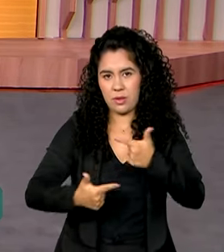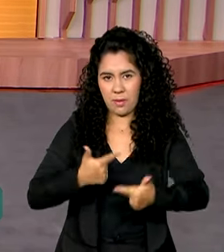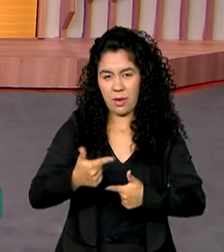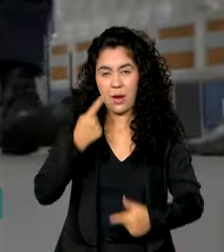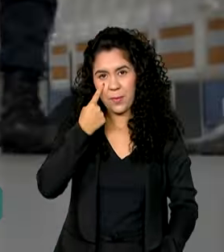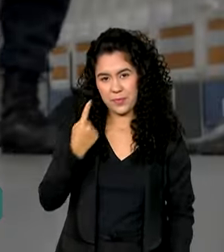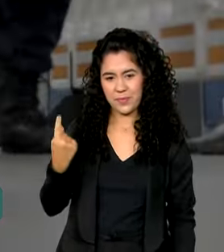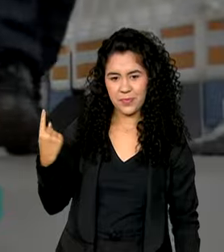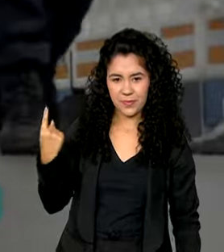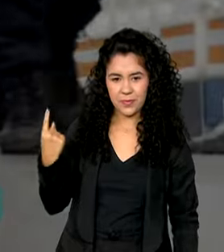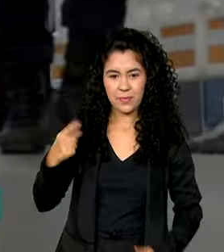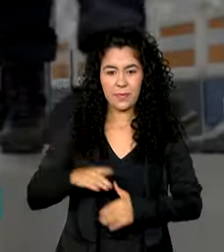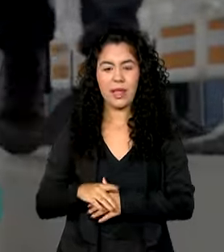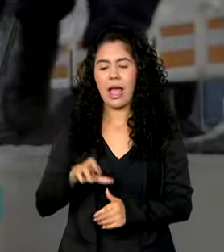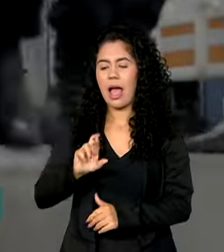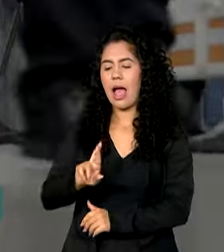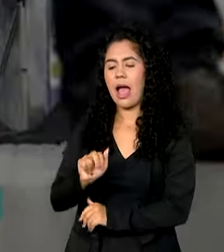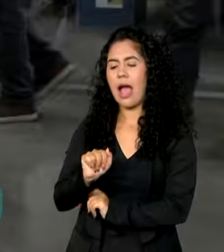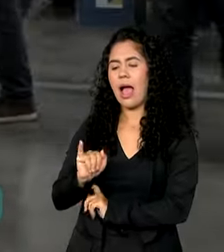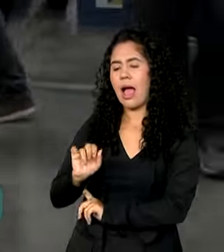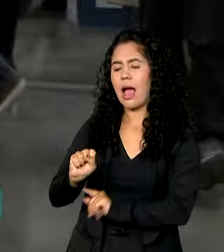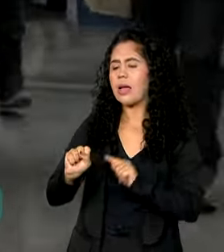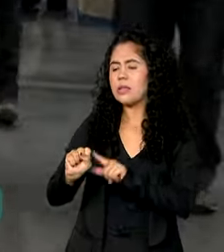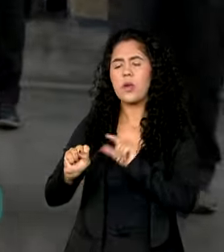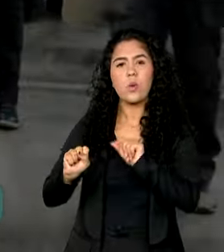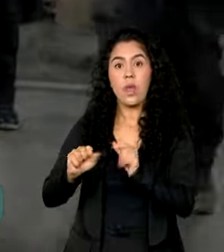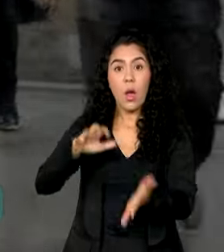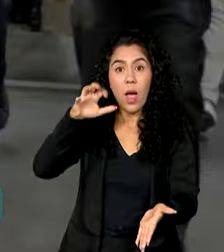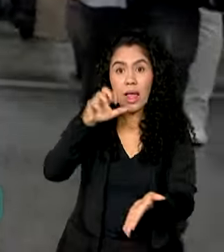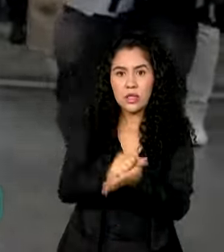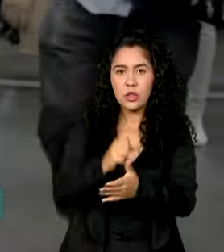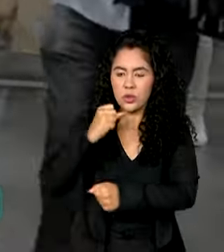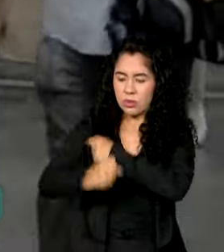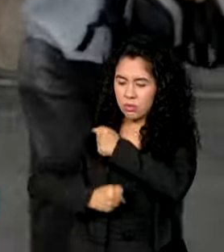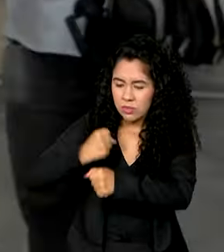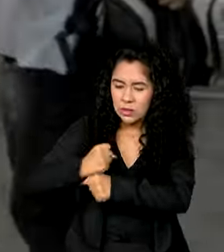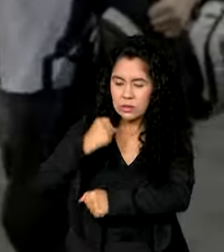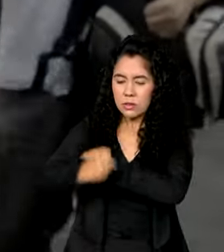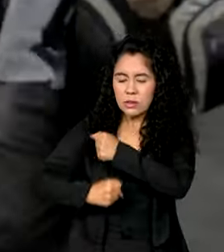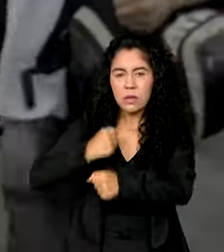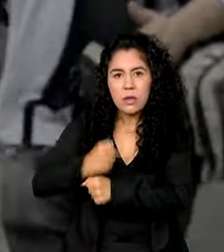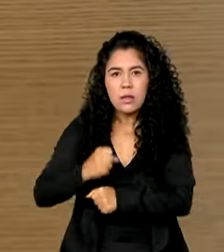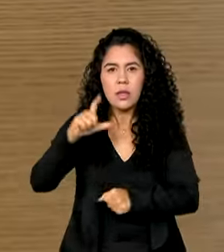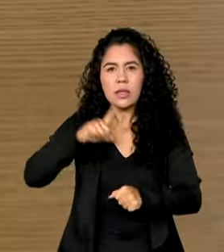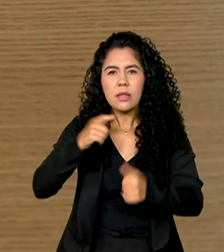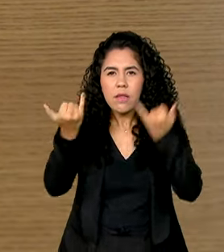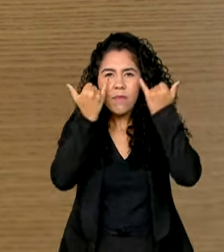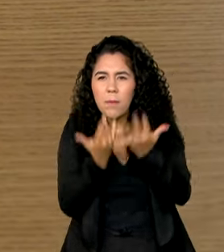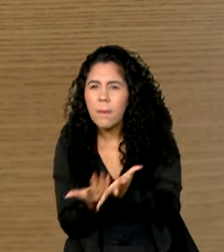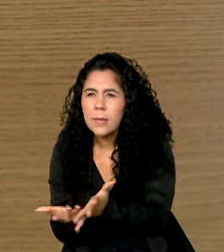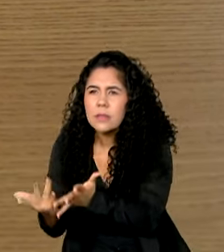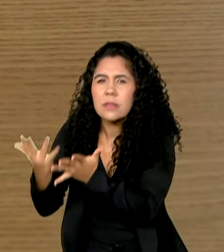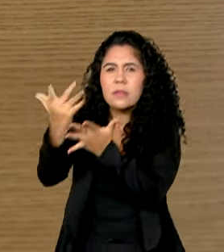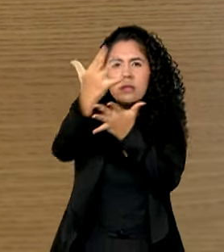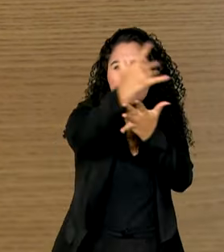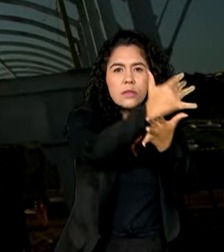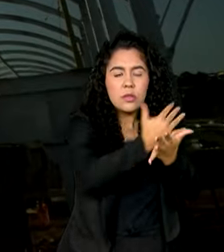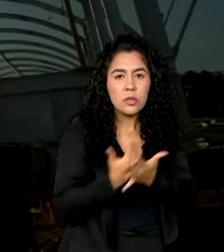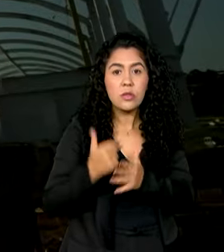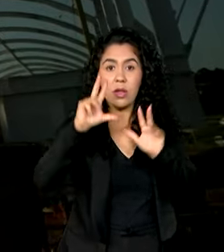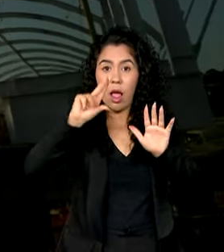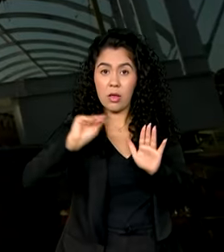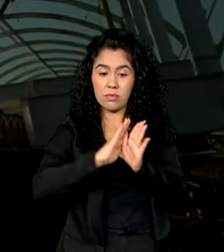Emprego. A RAIS é um registro anual que detalha o mercado de trabalho formal no Brasil. Desde 2019,